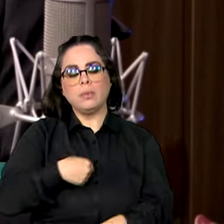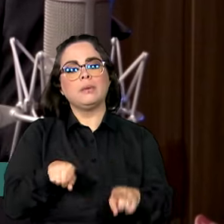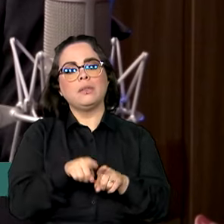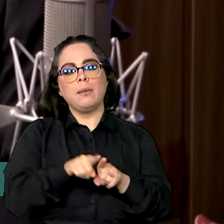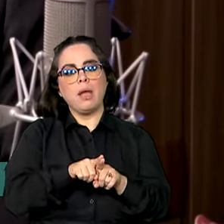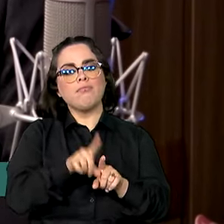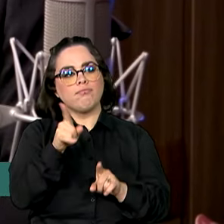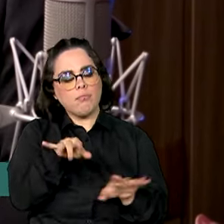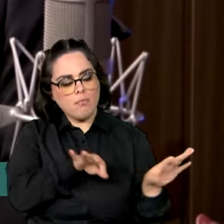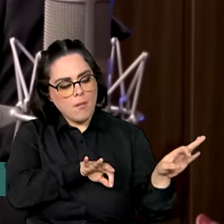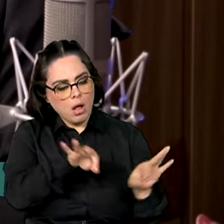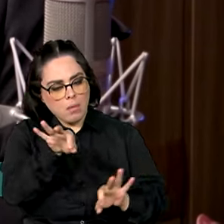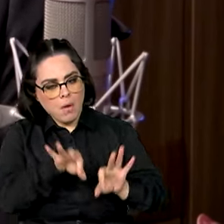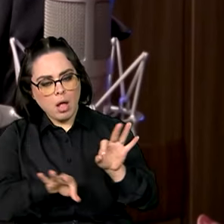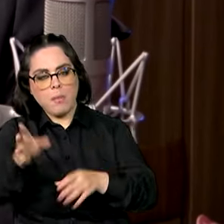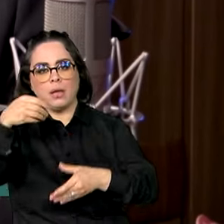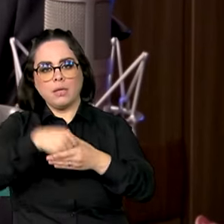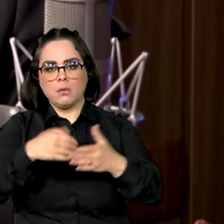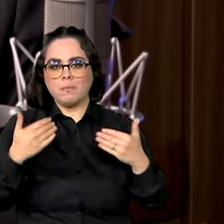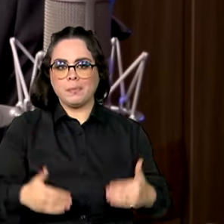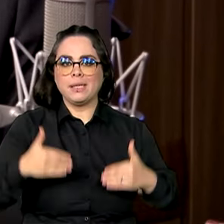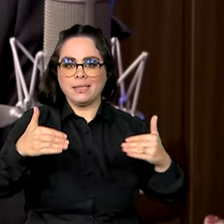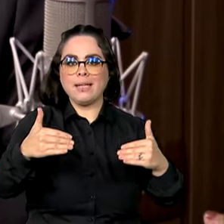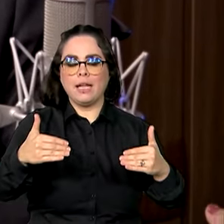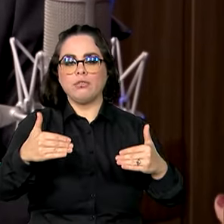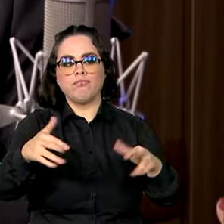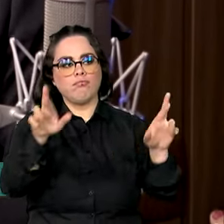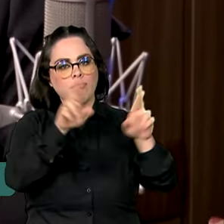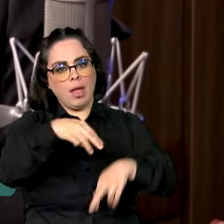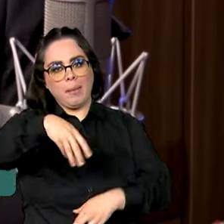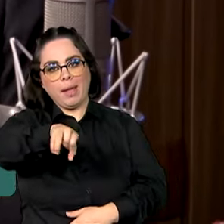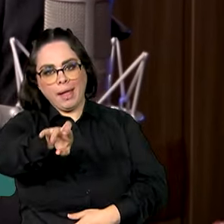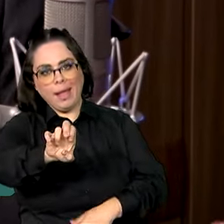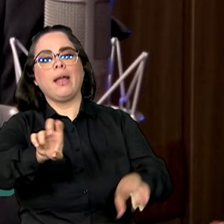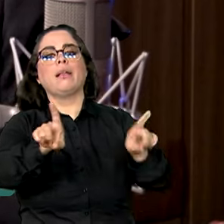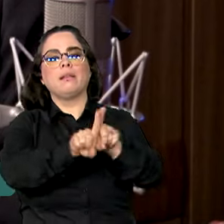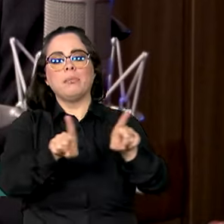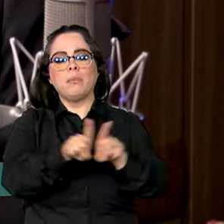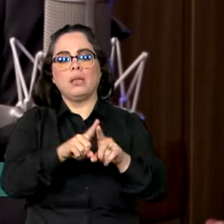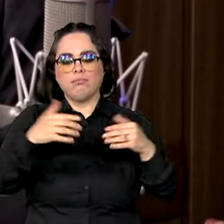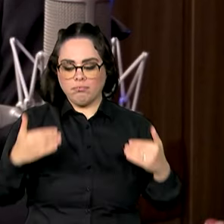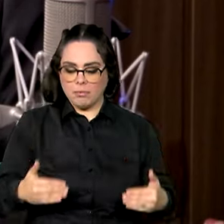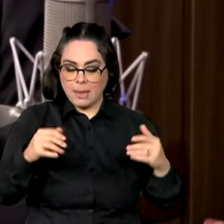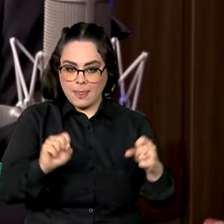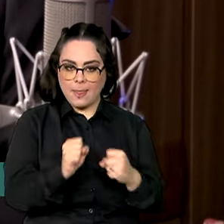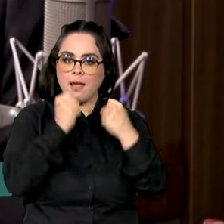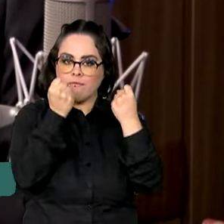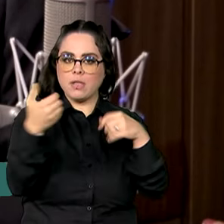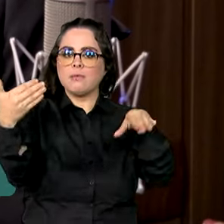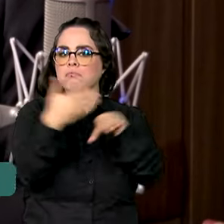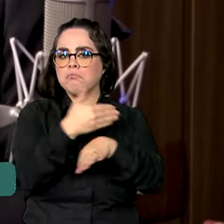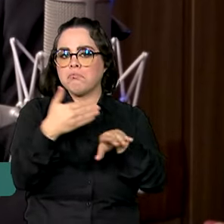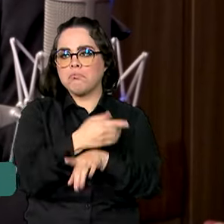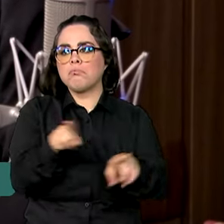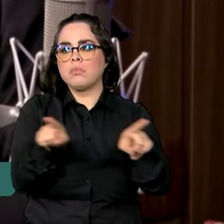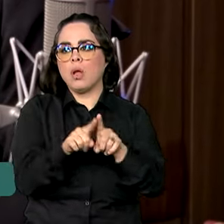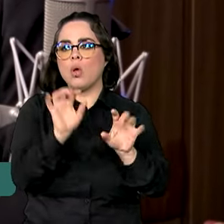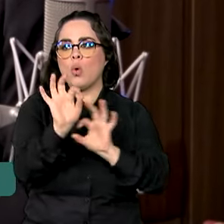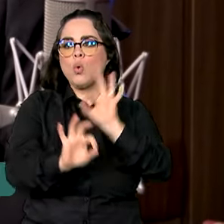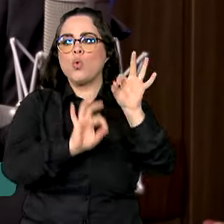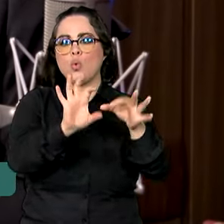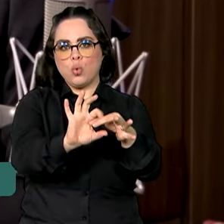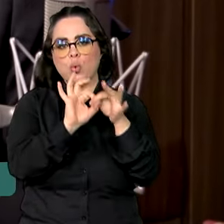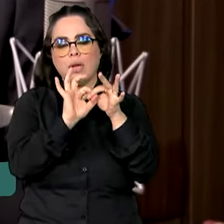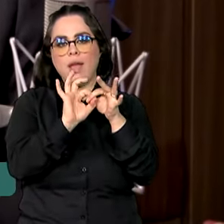organizada entre o Ministério das Relações Exteriores e o Ministério da Defesa, e com uma participação indispensável da